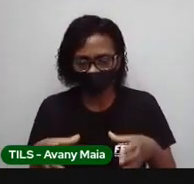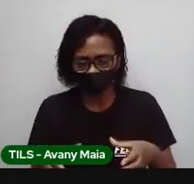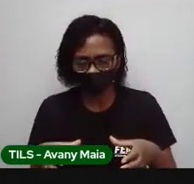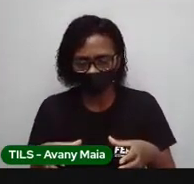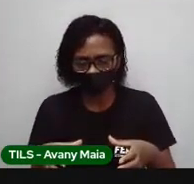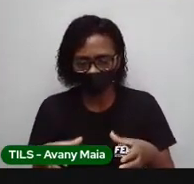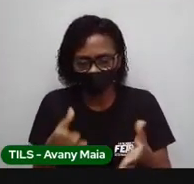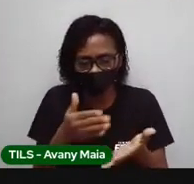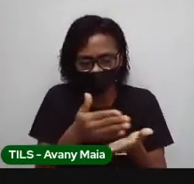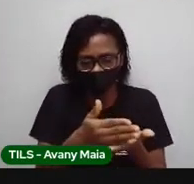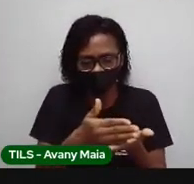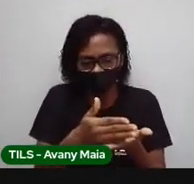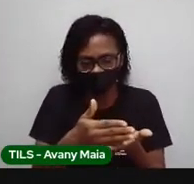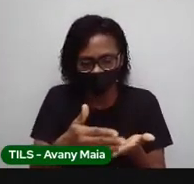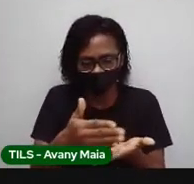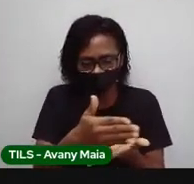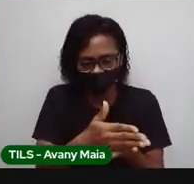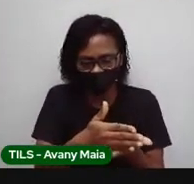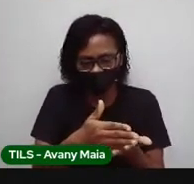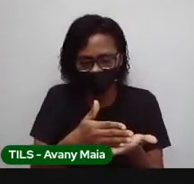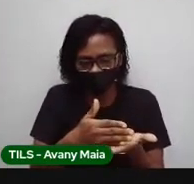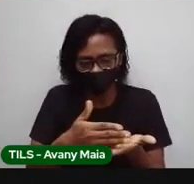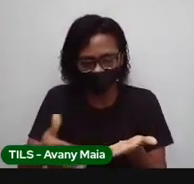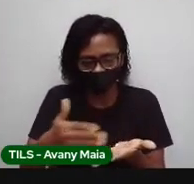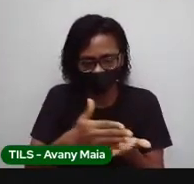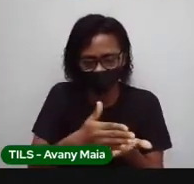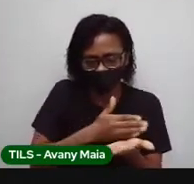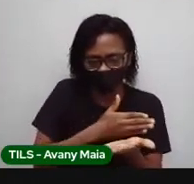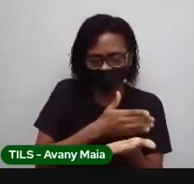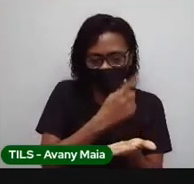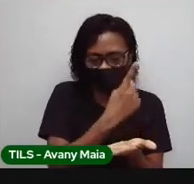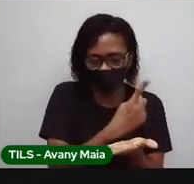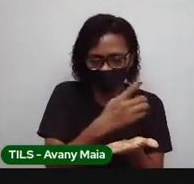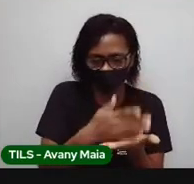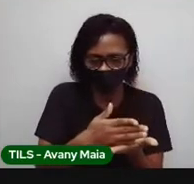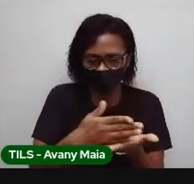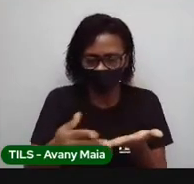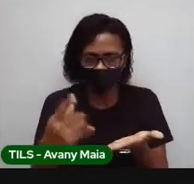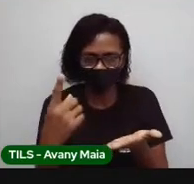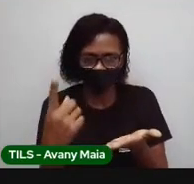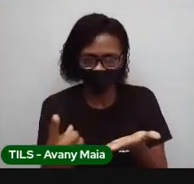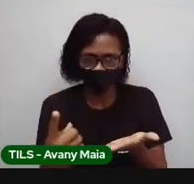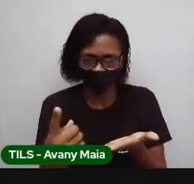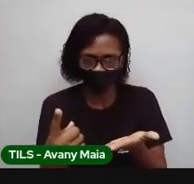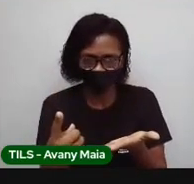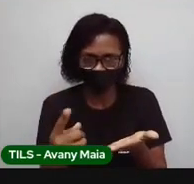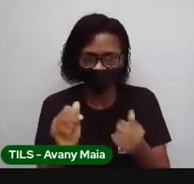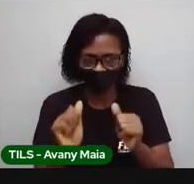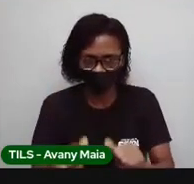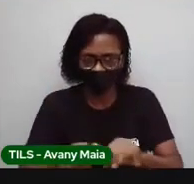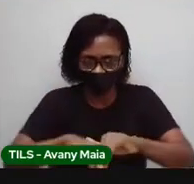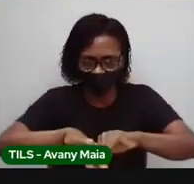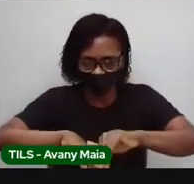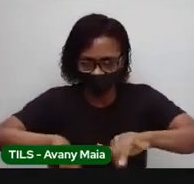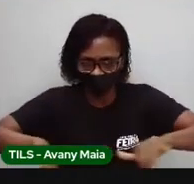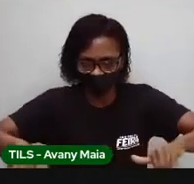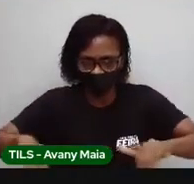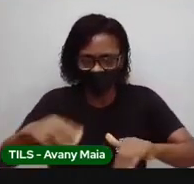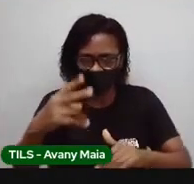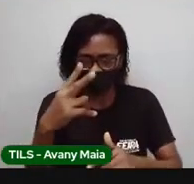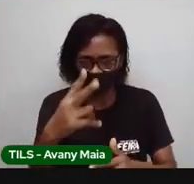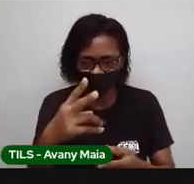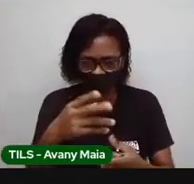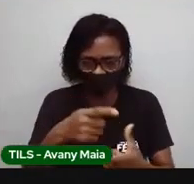pode dividir esses dois quilogramas de feijão em dois pacotes de um quilograma de feijão. Então,